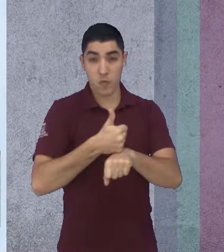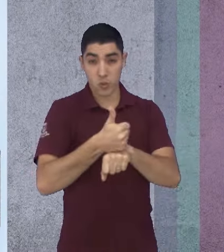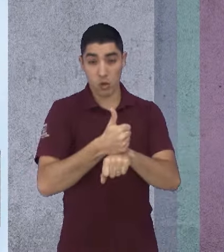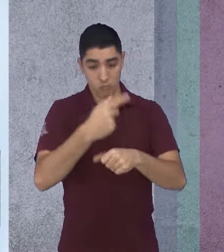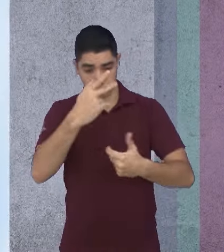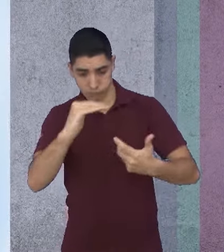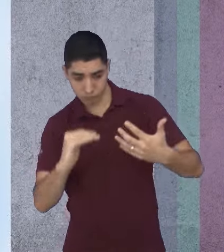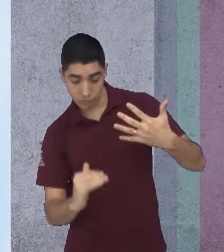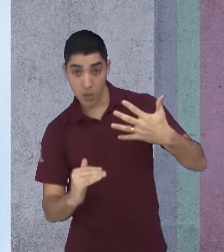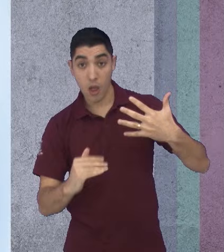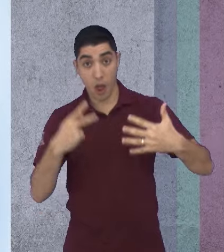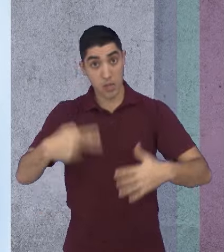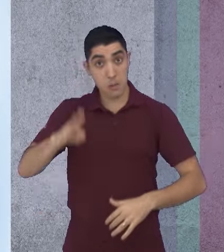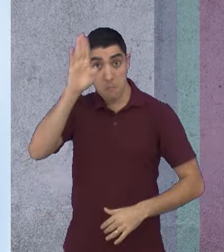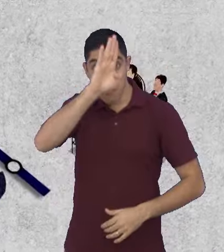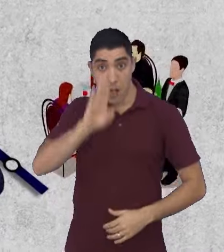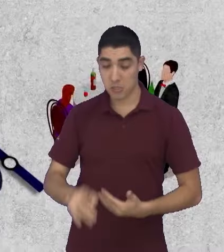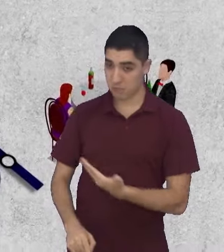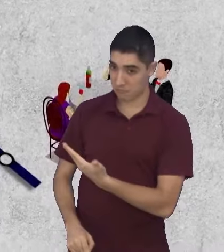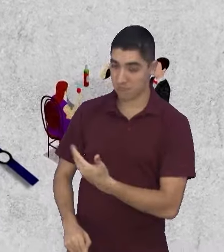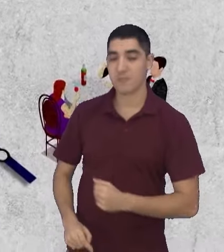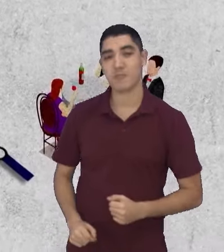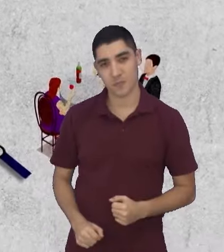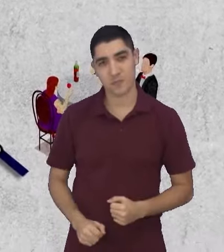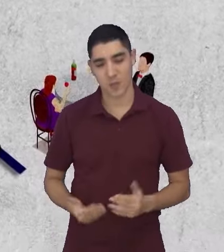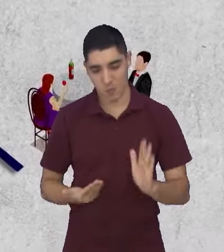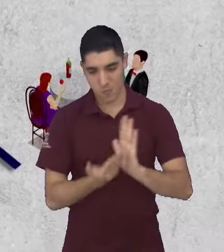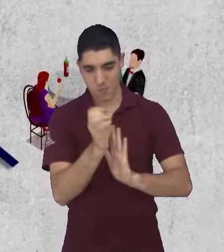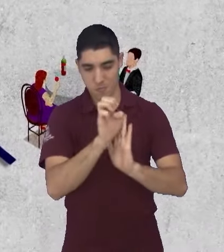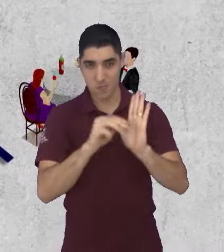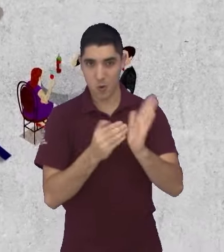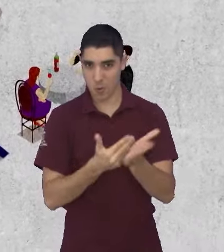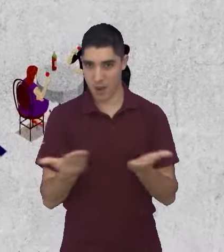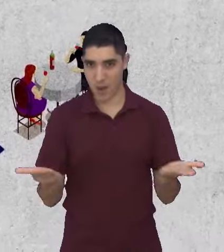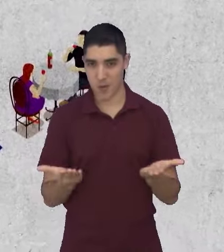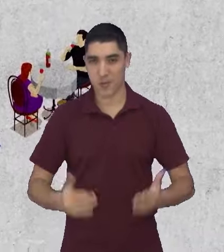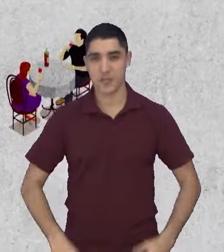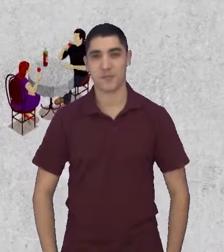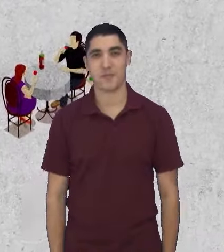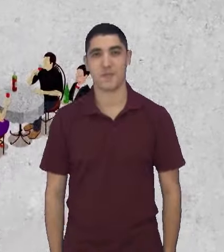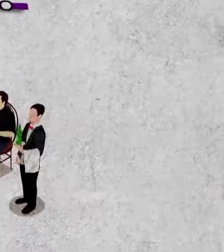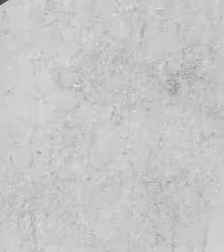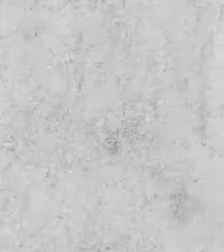segundo uma revista conhecida do setor. O Estação Mercado está começando.